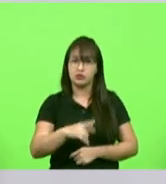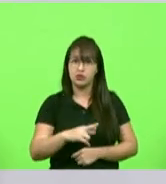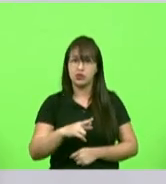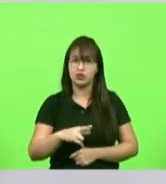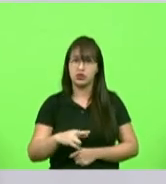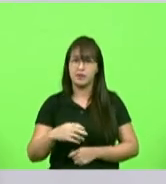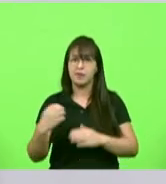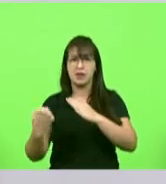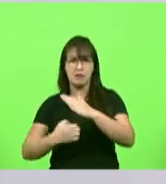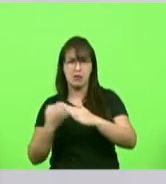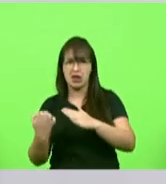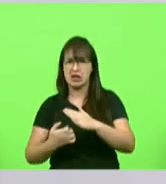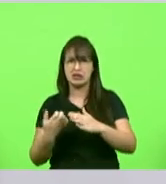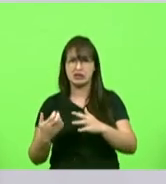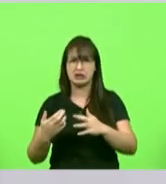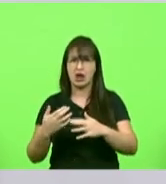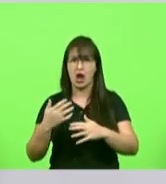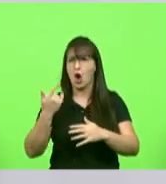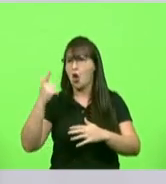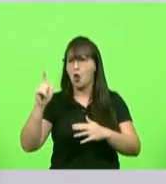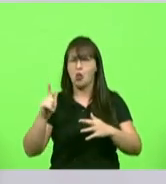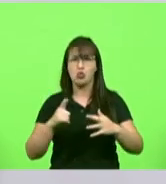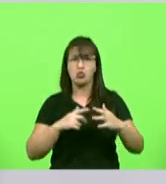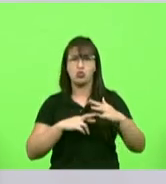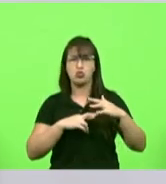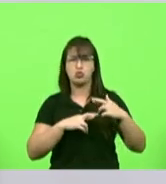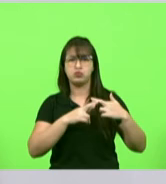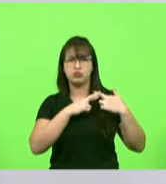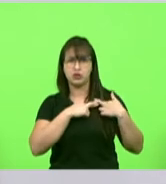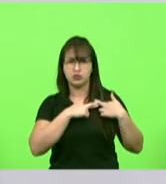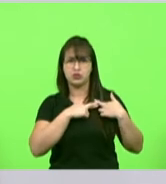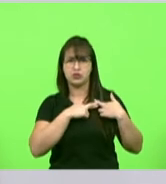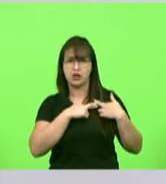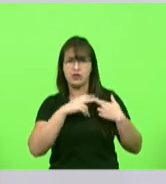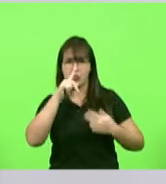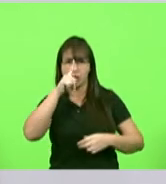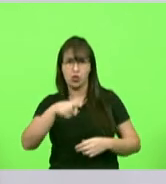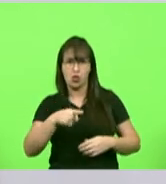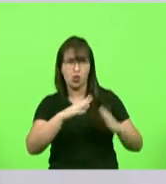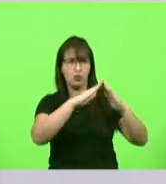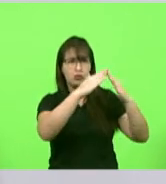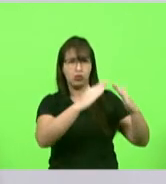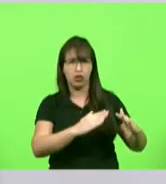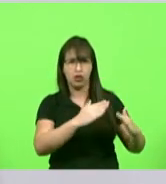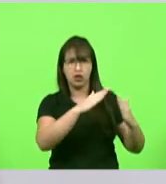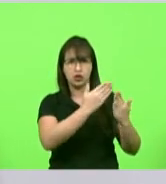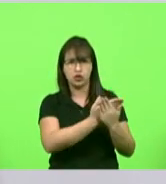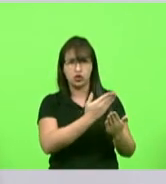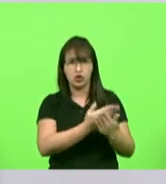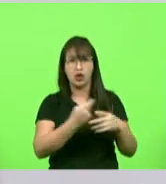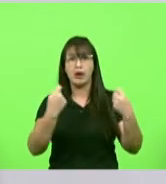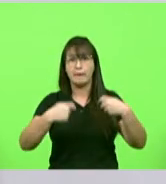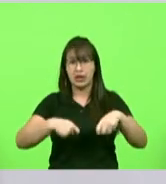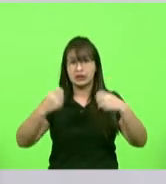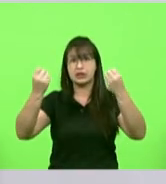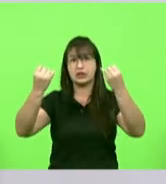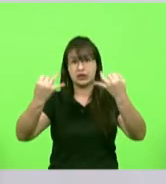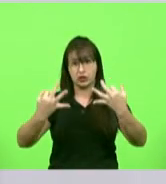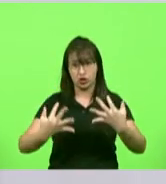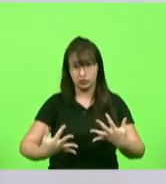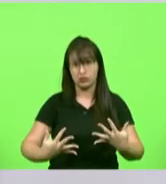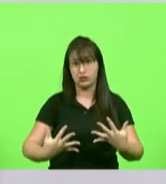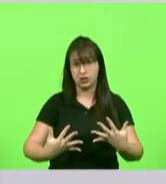o responsável pela demolição da escola vai ter que se explicar porque lá